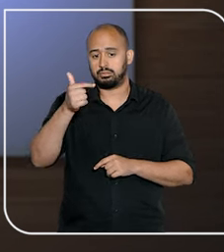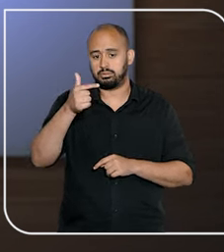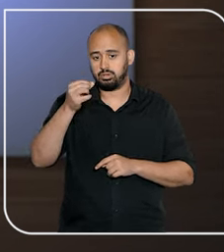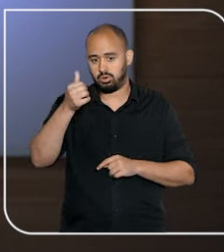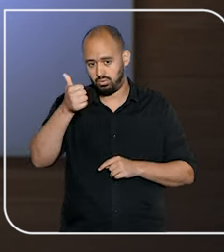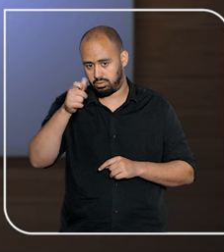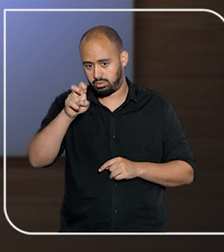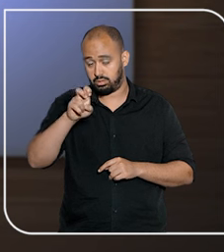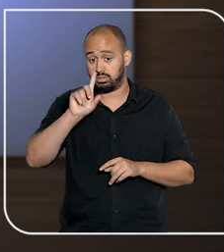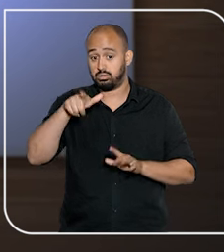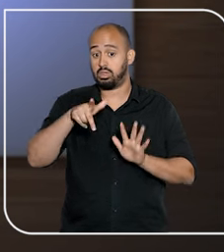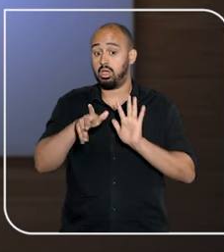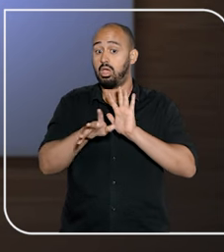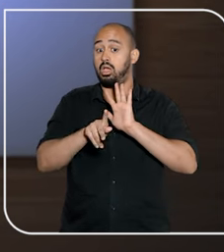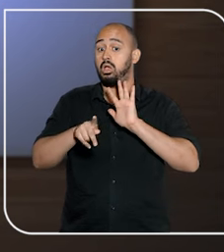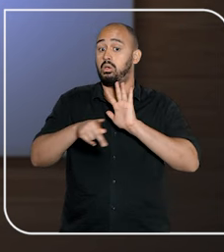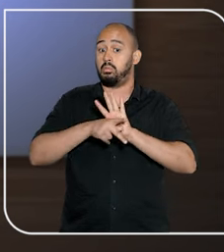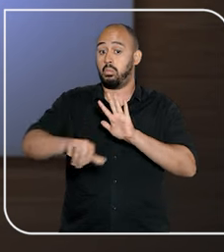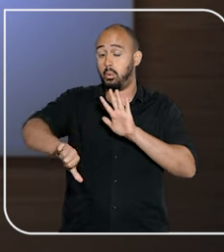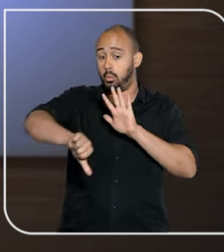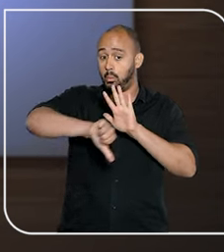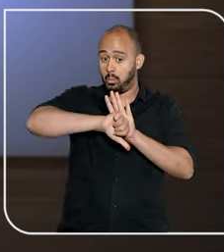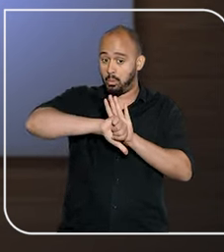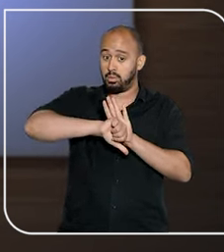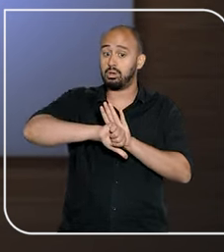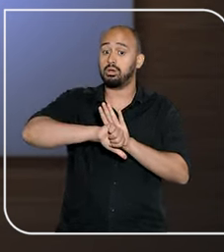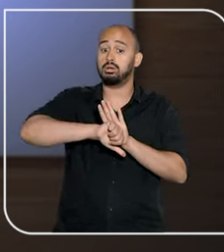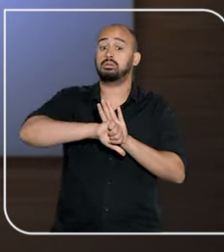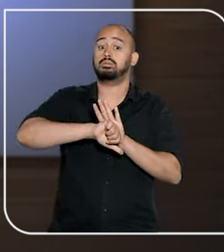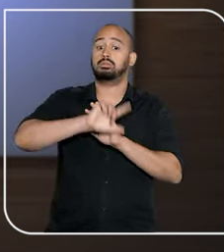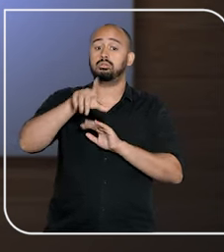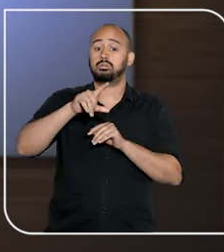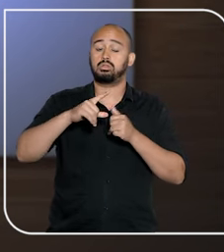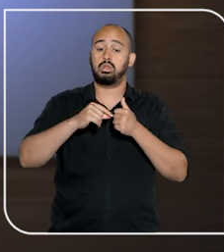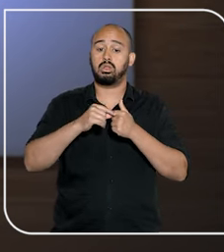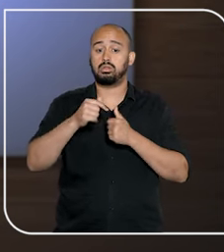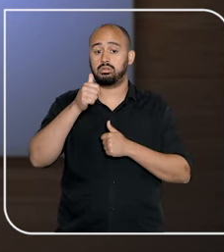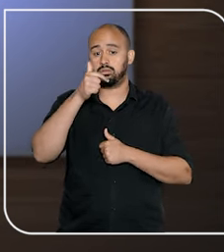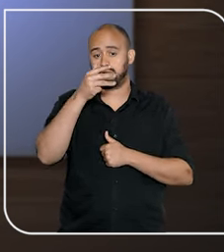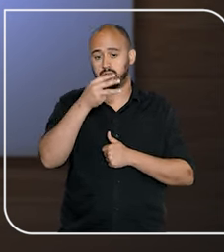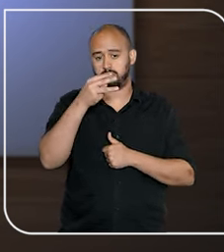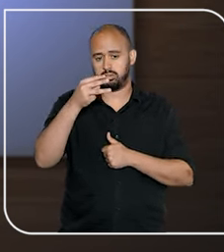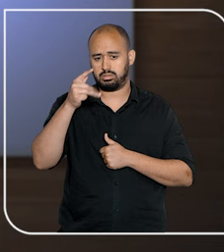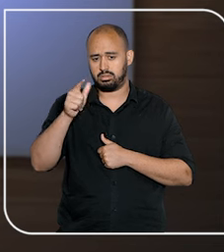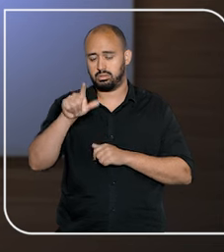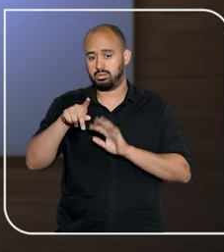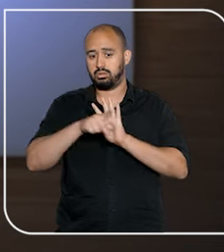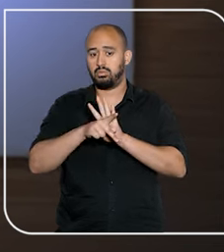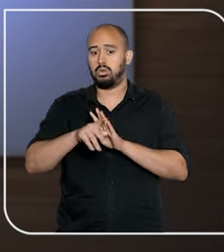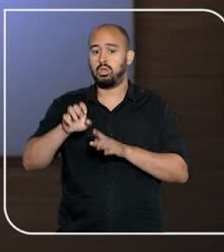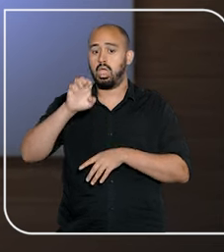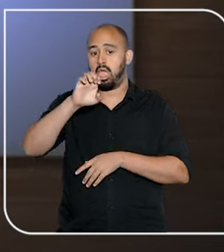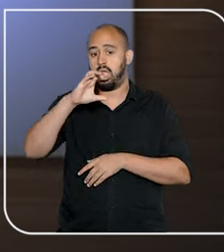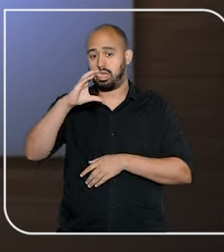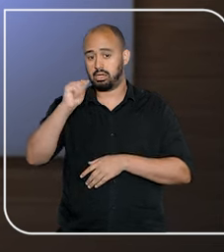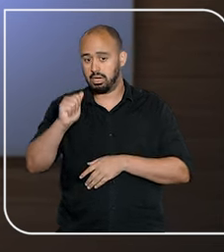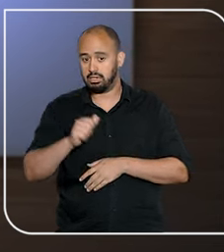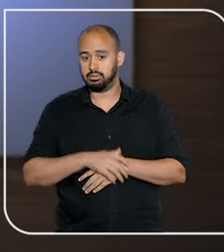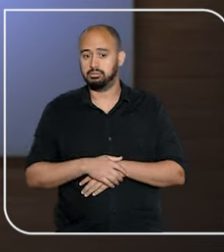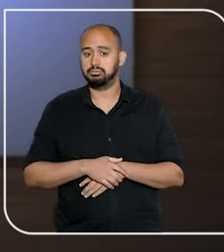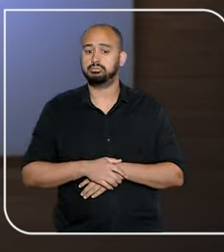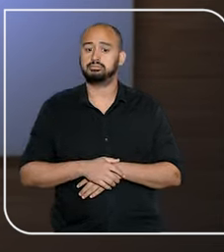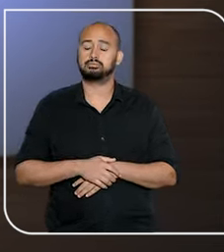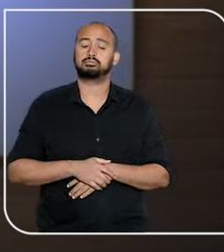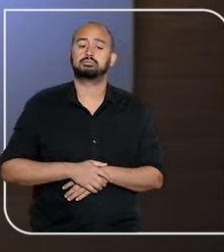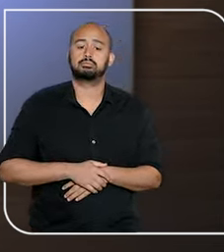de março de 2015, configura o crime previsto no artigo 243 do Estatuto da Criança e do